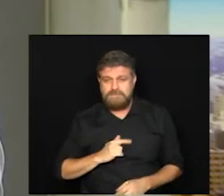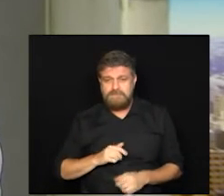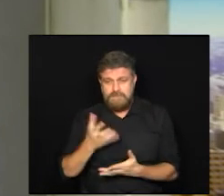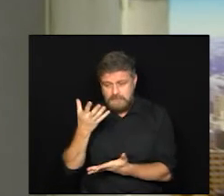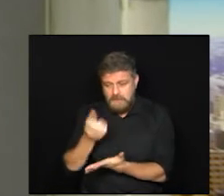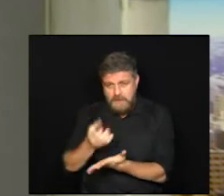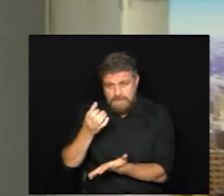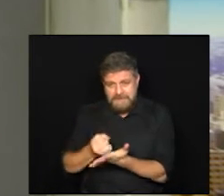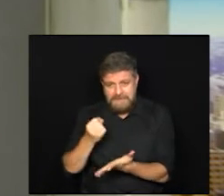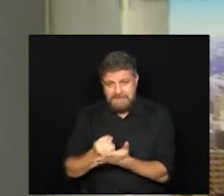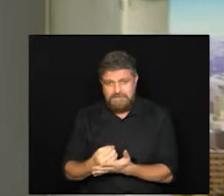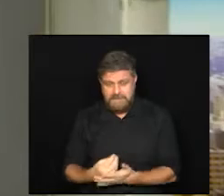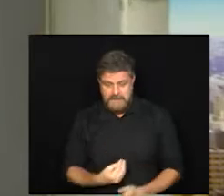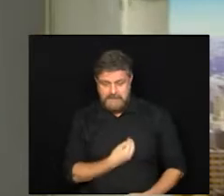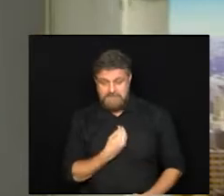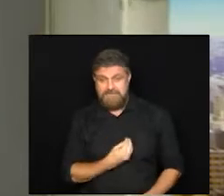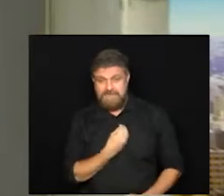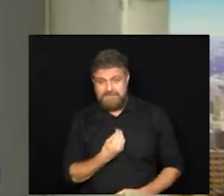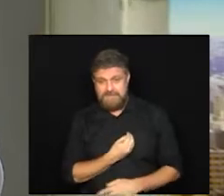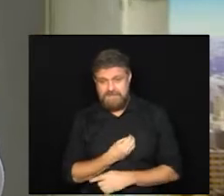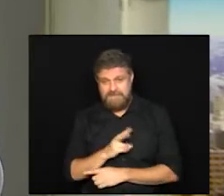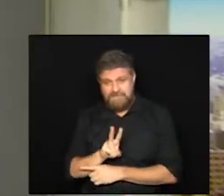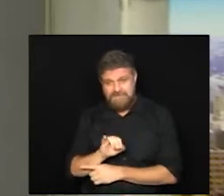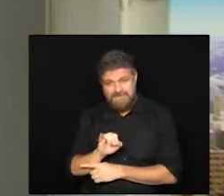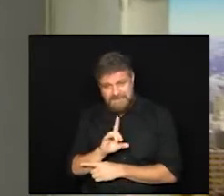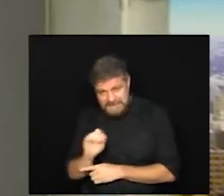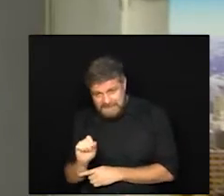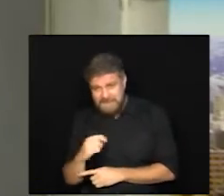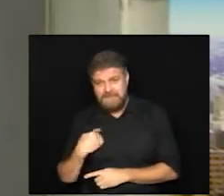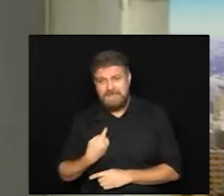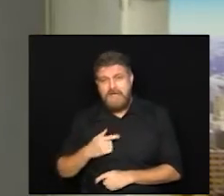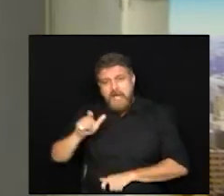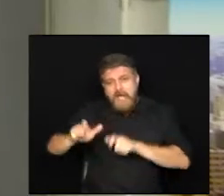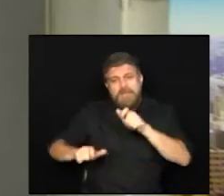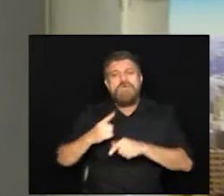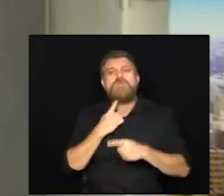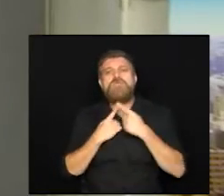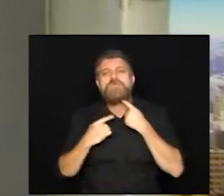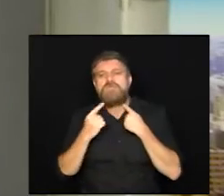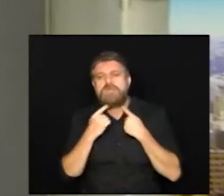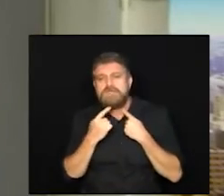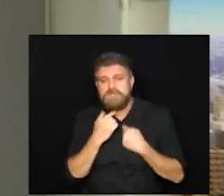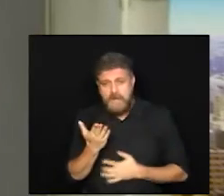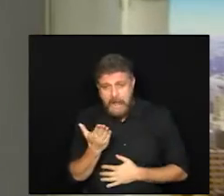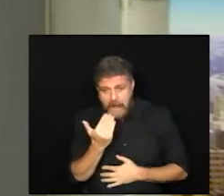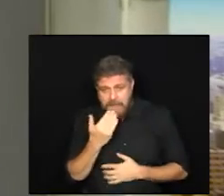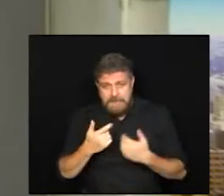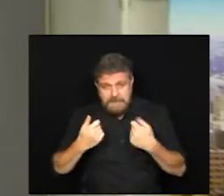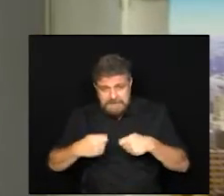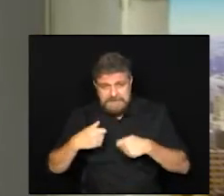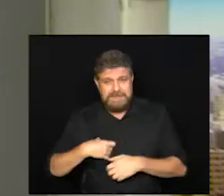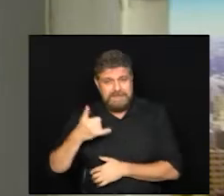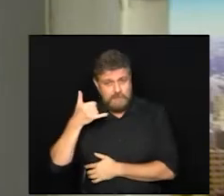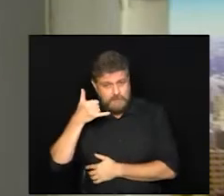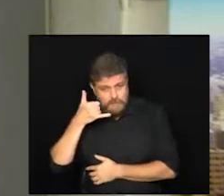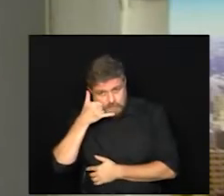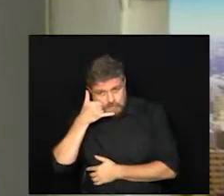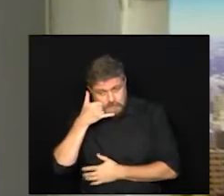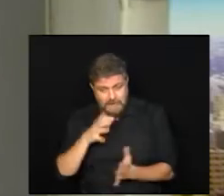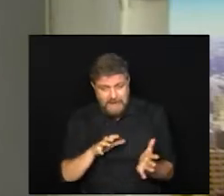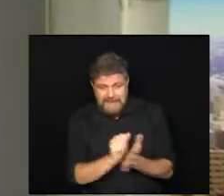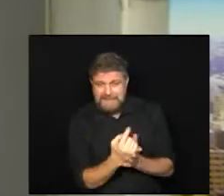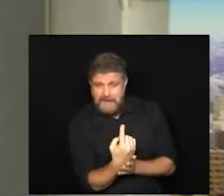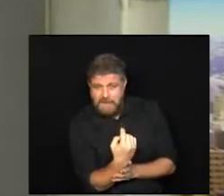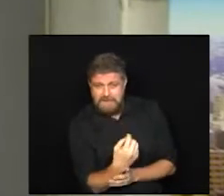aplicativo Viva a Vida é isso mesmo quem quiser se inscrever para receber os alimentos entra nesse número do telefone do Cadastro Único